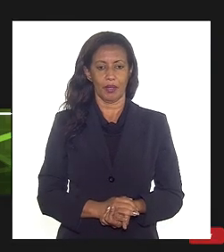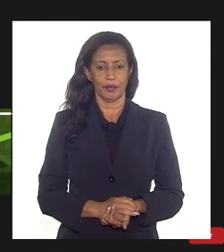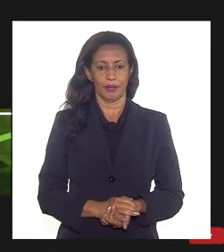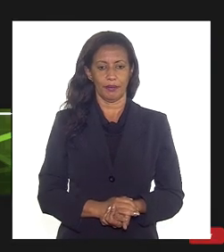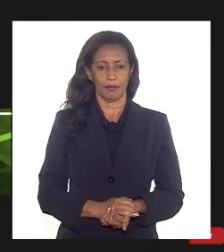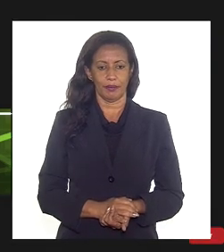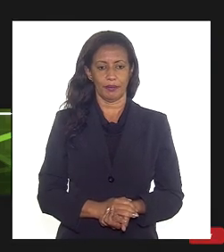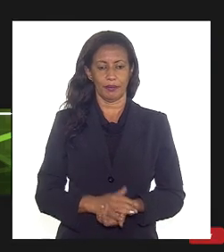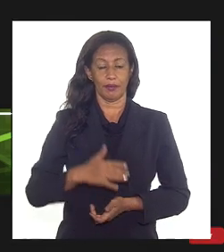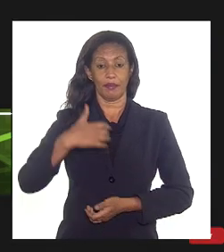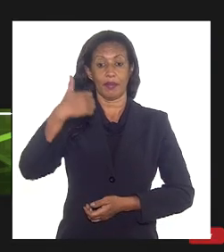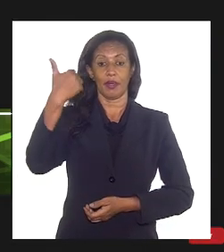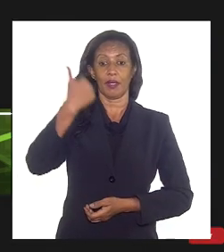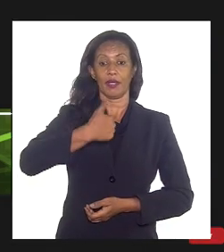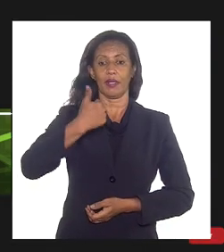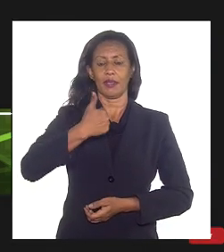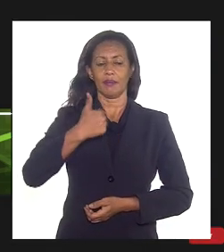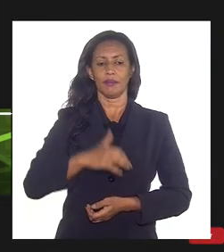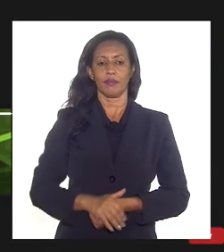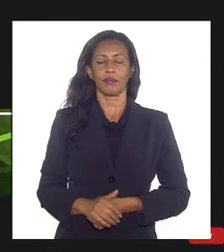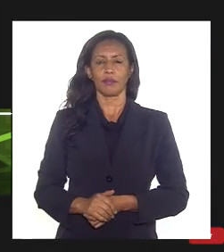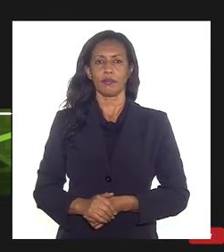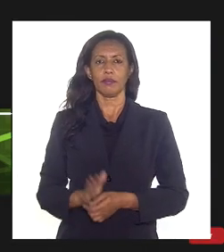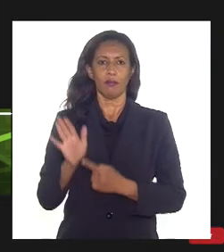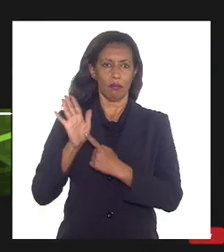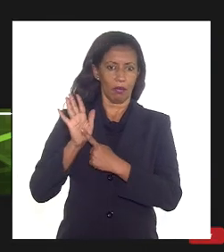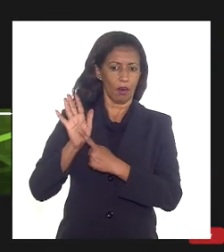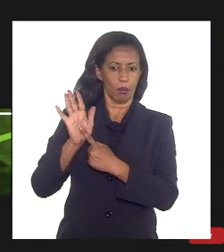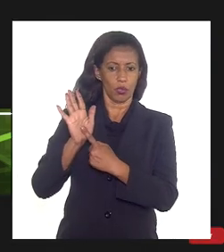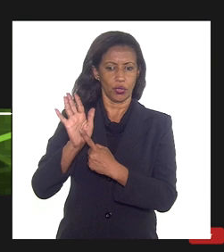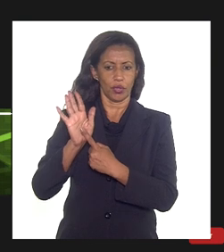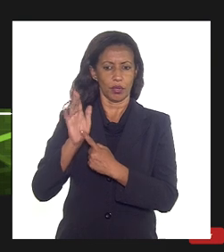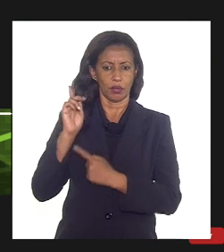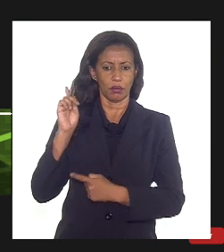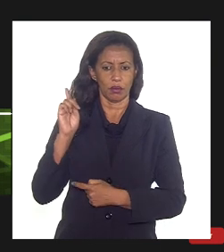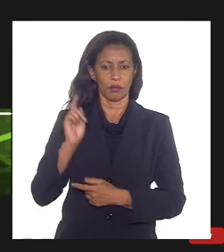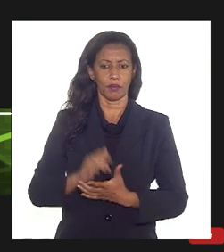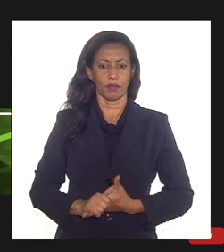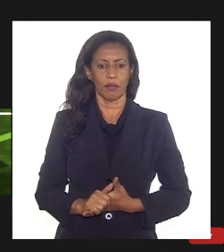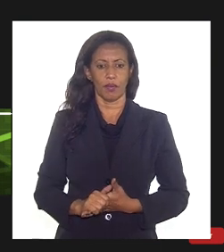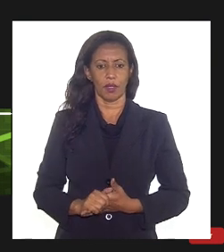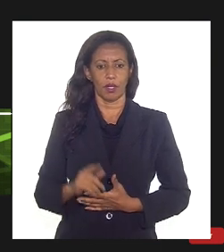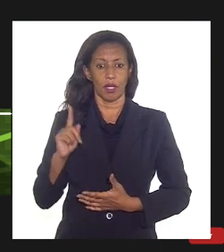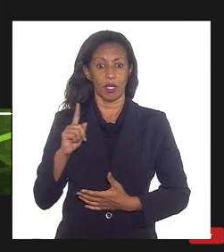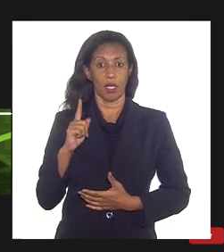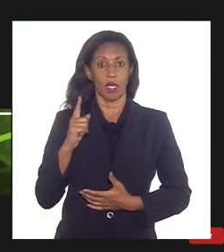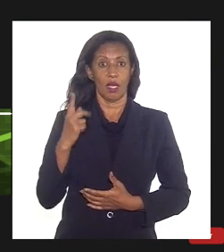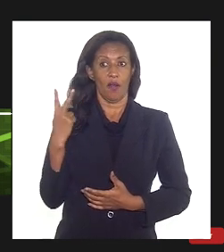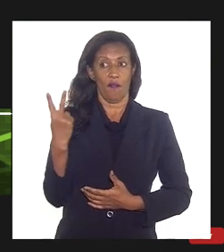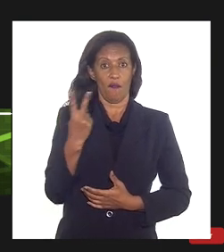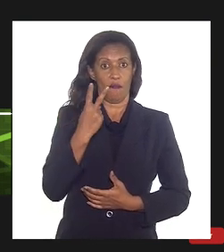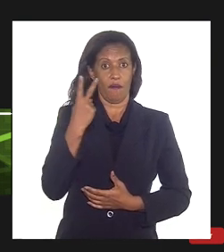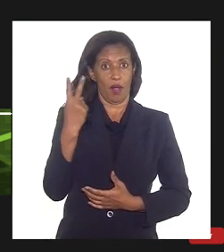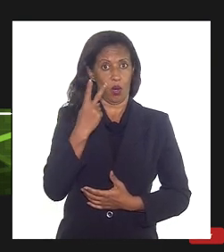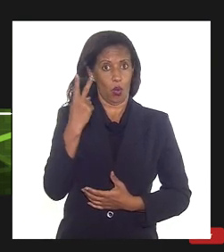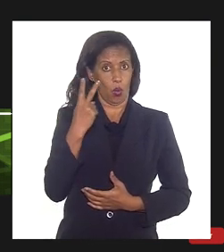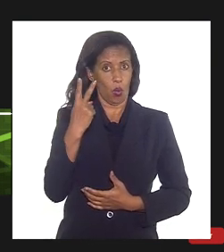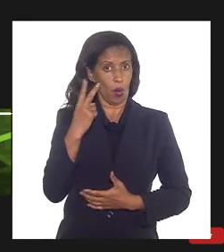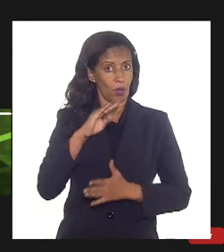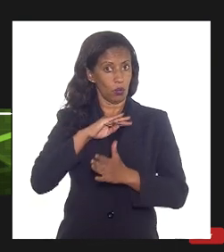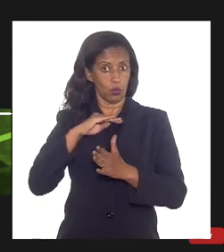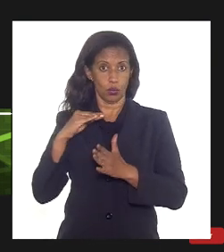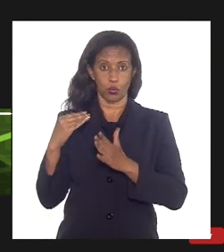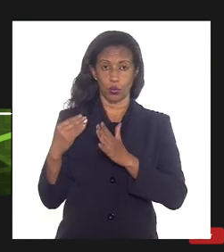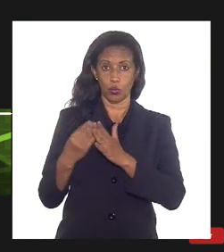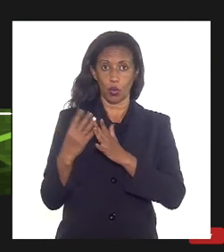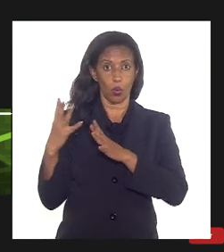primeiro a gente está mostrando aqui deputados estes valores eles são quantidade então a gente não